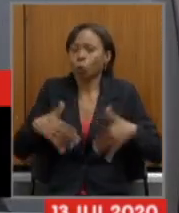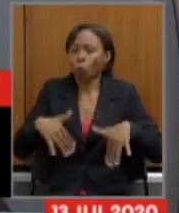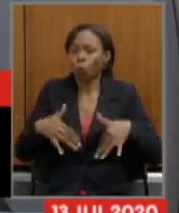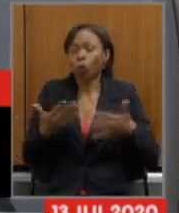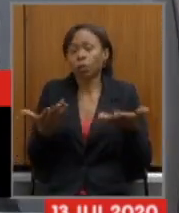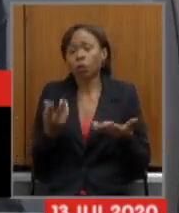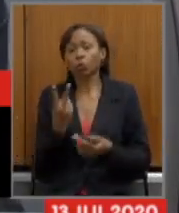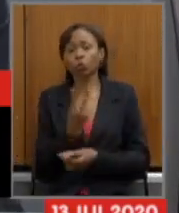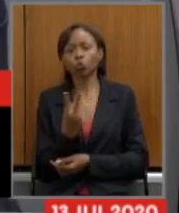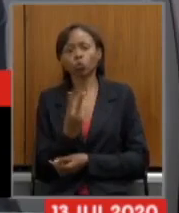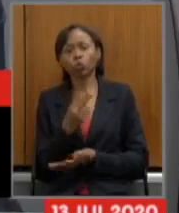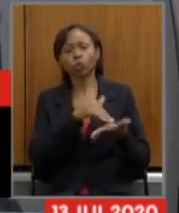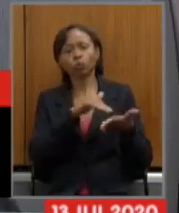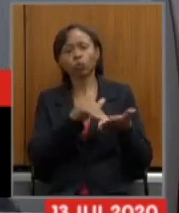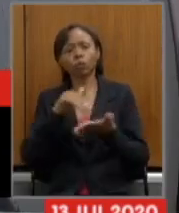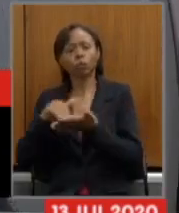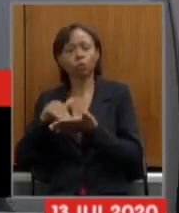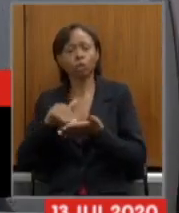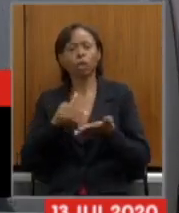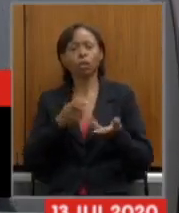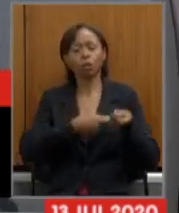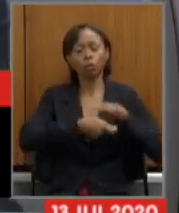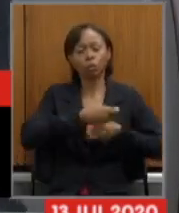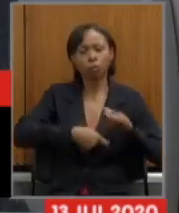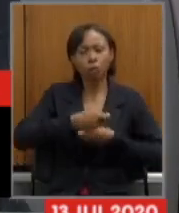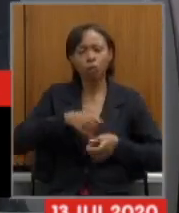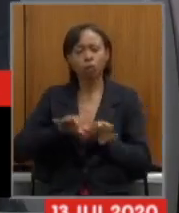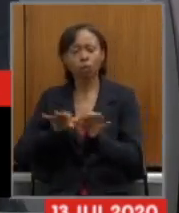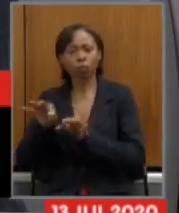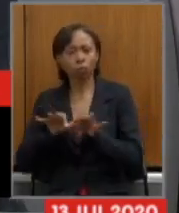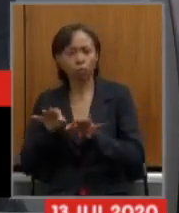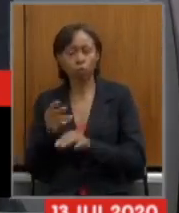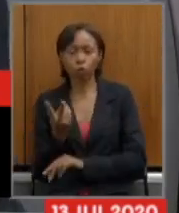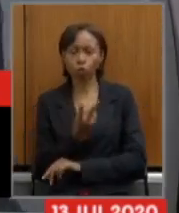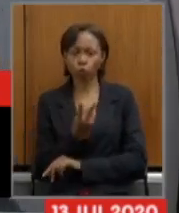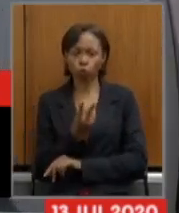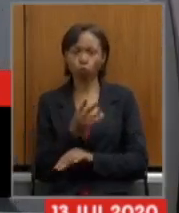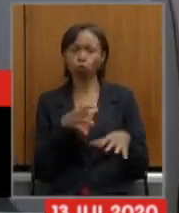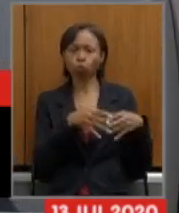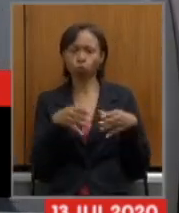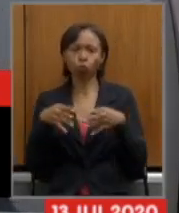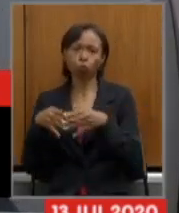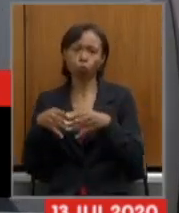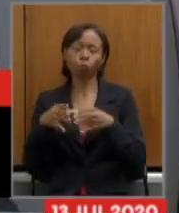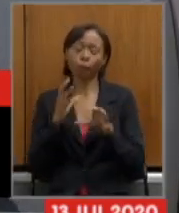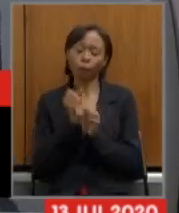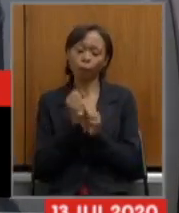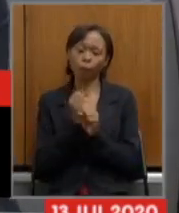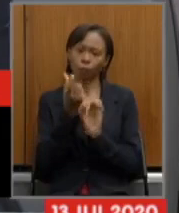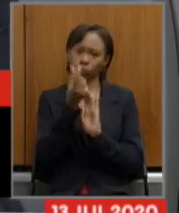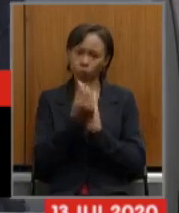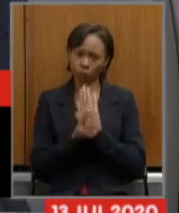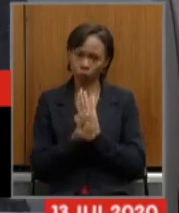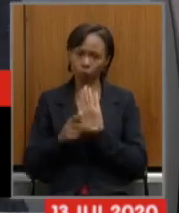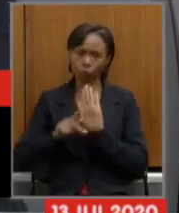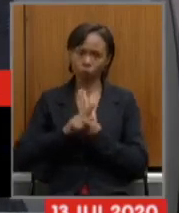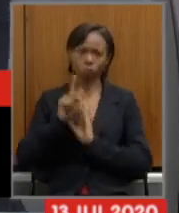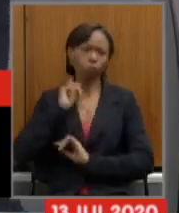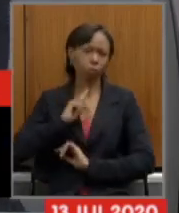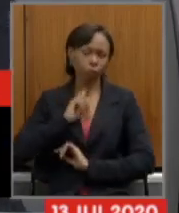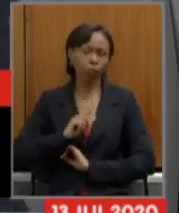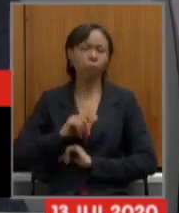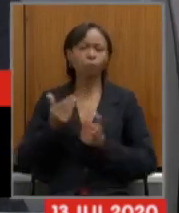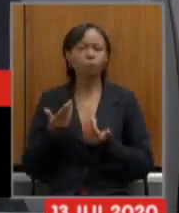secretários que comandam tanto a fazenda quanto o planejamento que são as duas pastas que tomam conta das contas públicas de minas gerais e